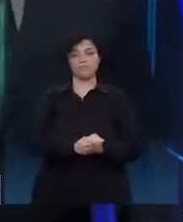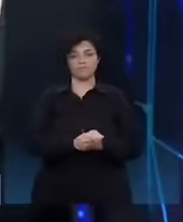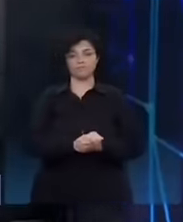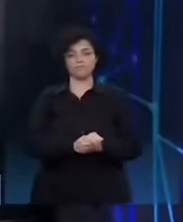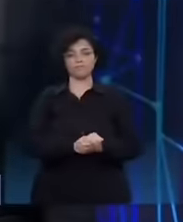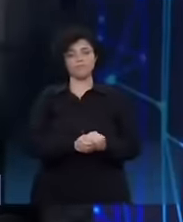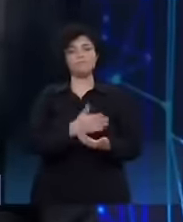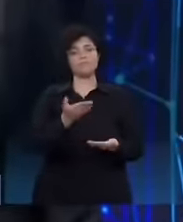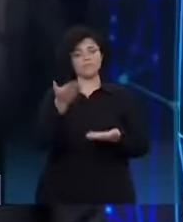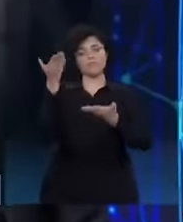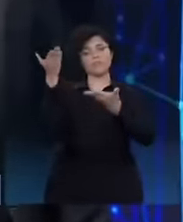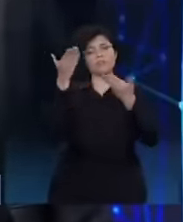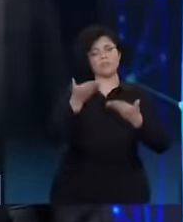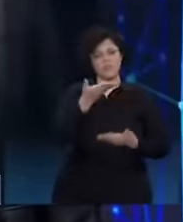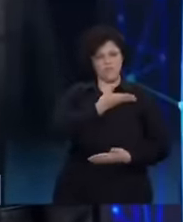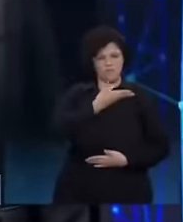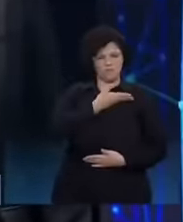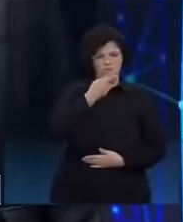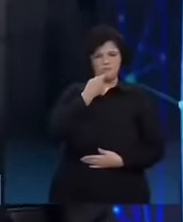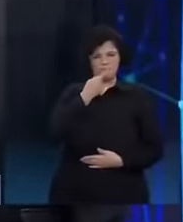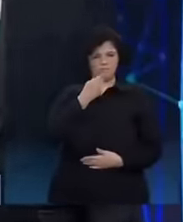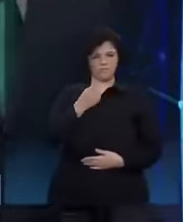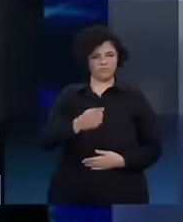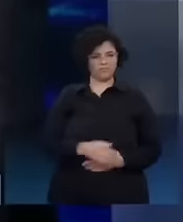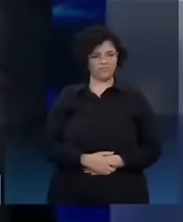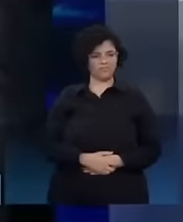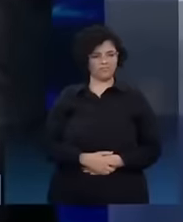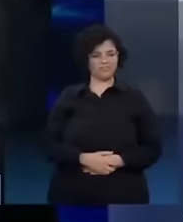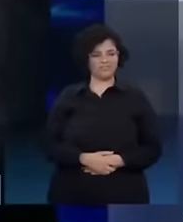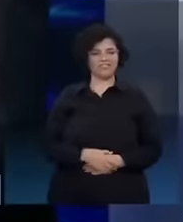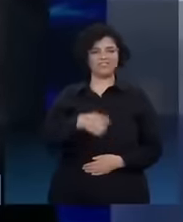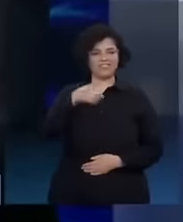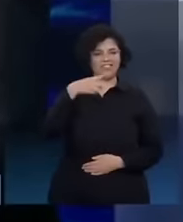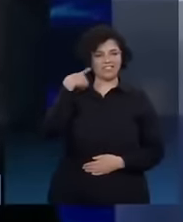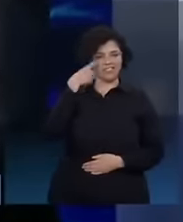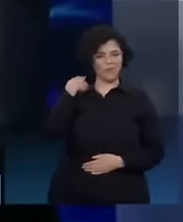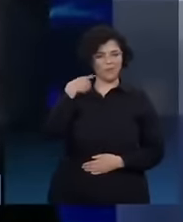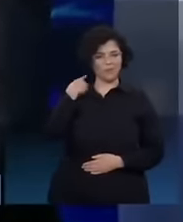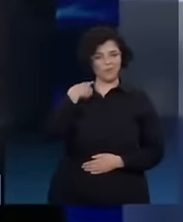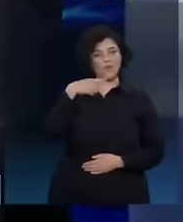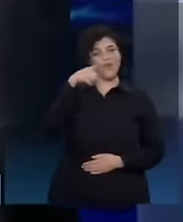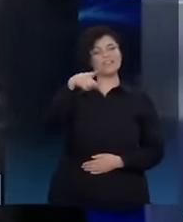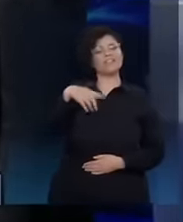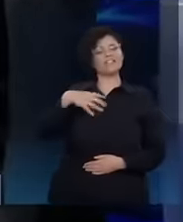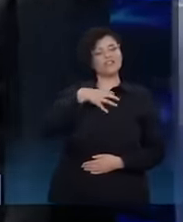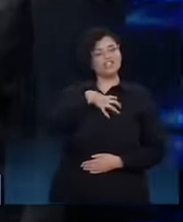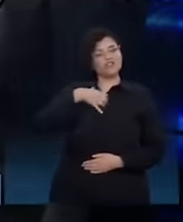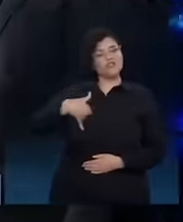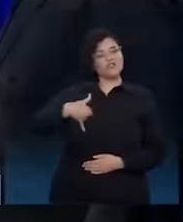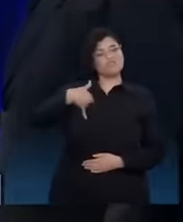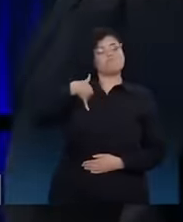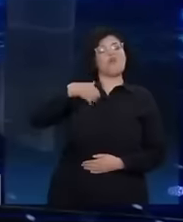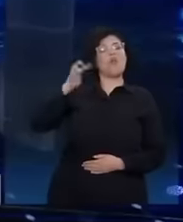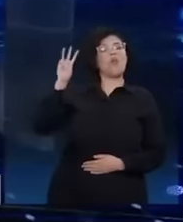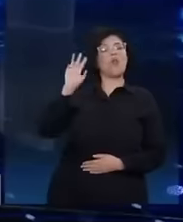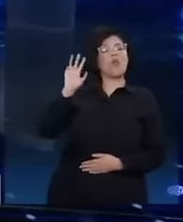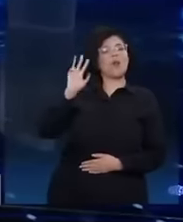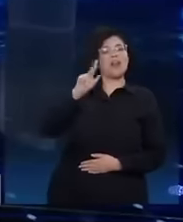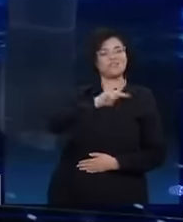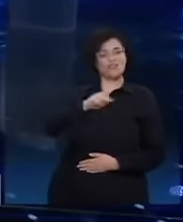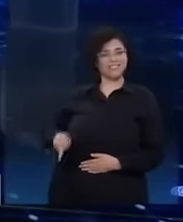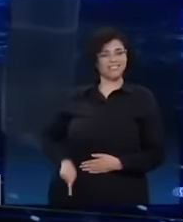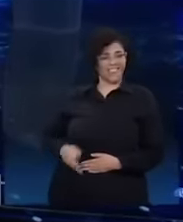falou que vai trazer amigo para cá. sentiu. Você, você era deputado, você sentiu orgulho de ter o Lula como presidente.